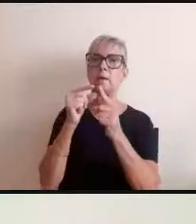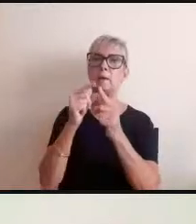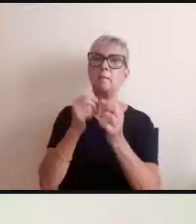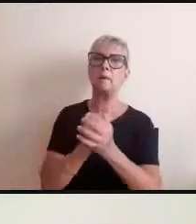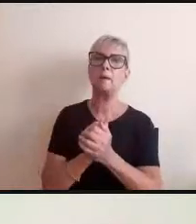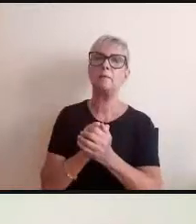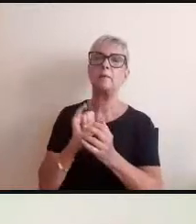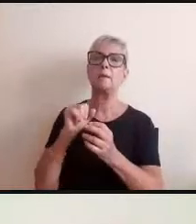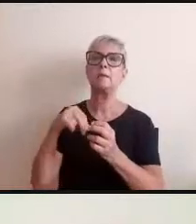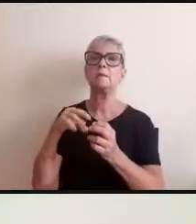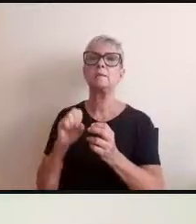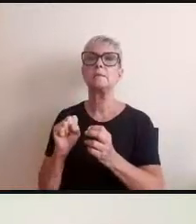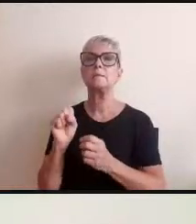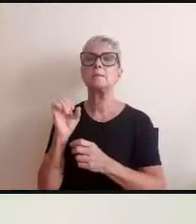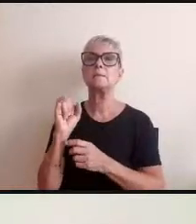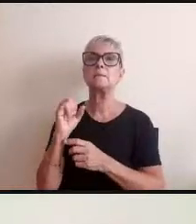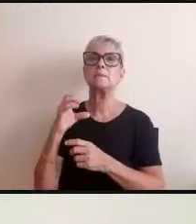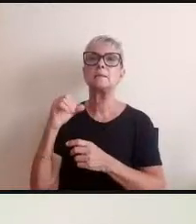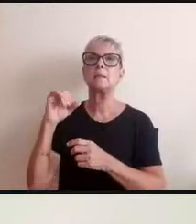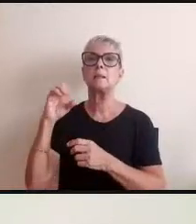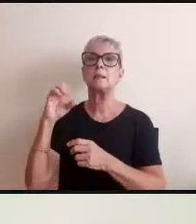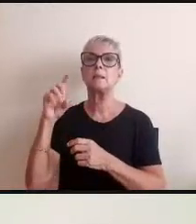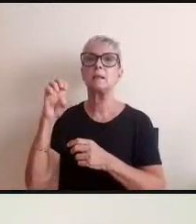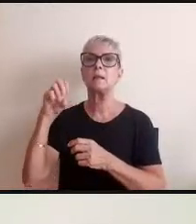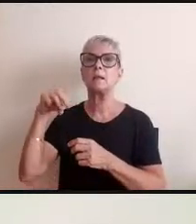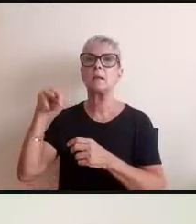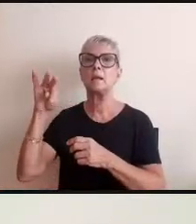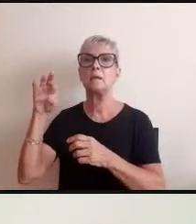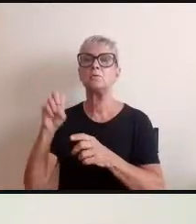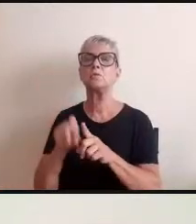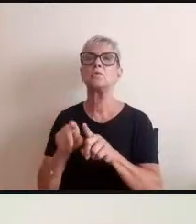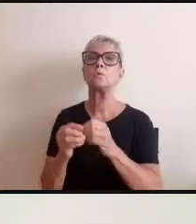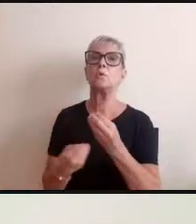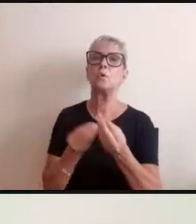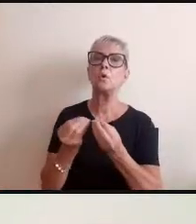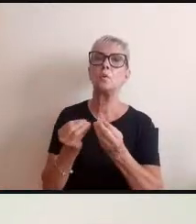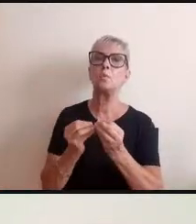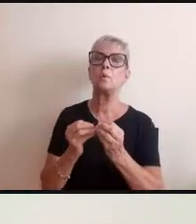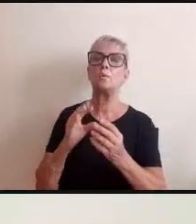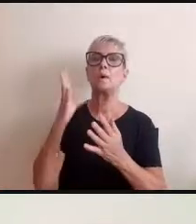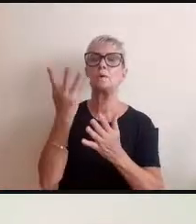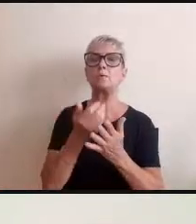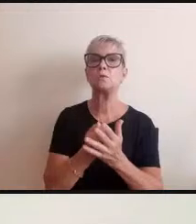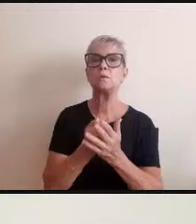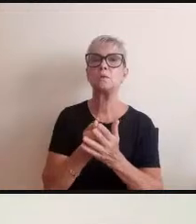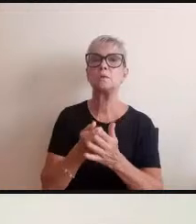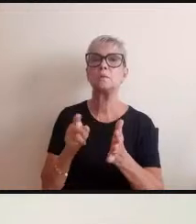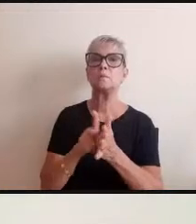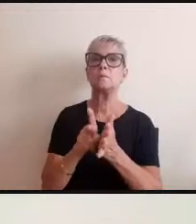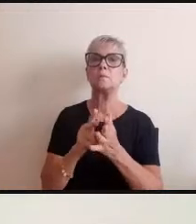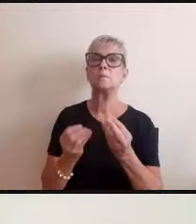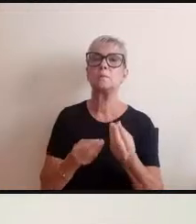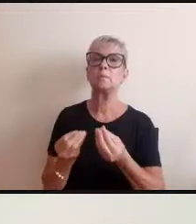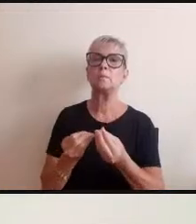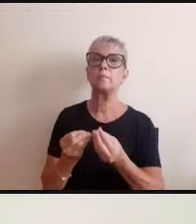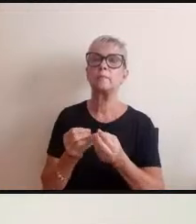vem no caso artistas dissidentes vem do texturgo Garcia Canclini antropólogo